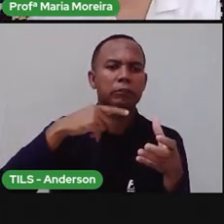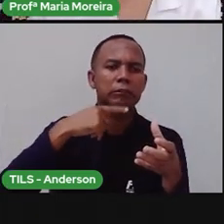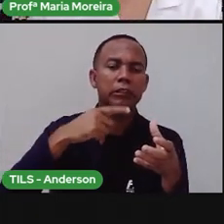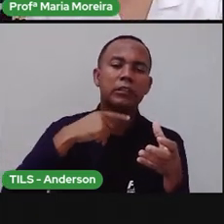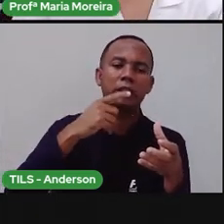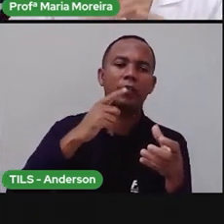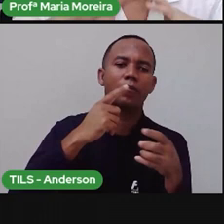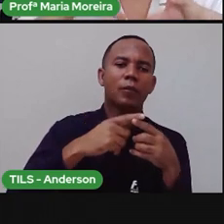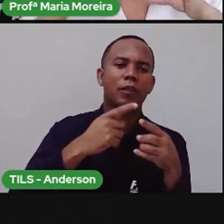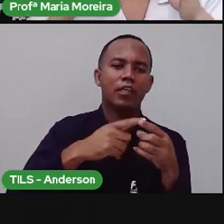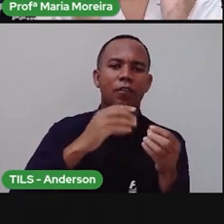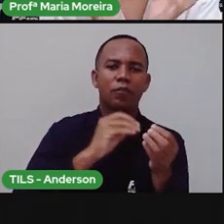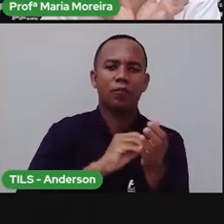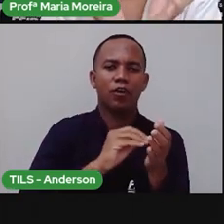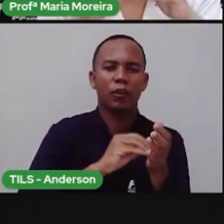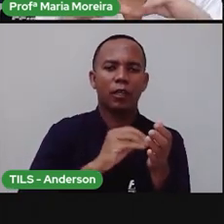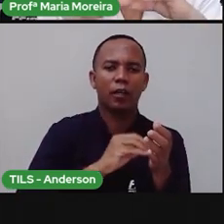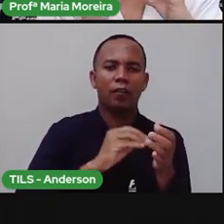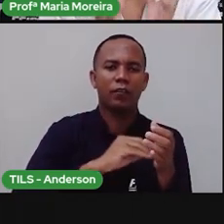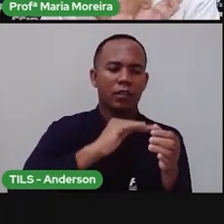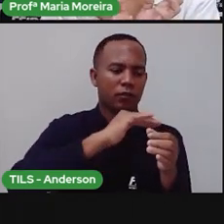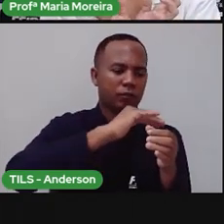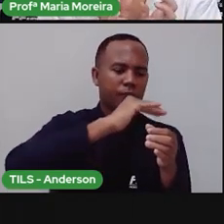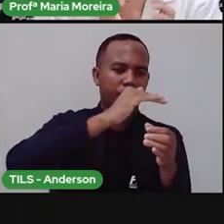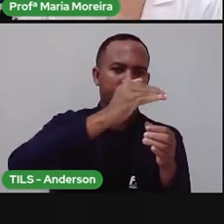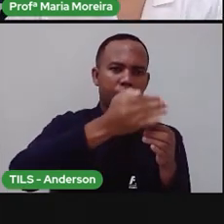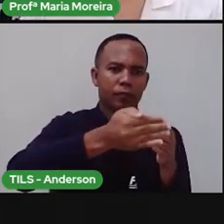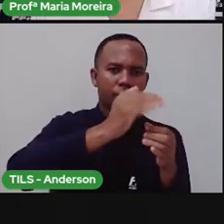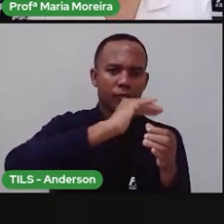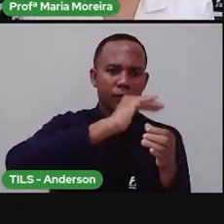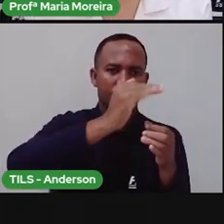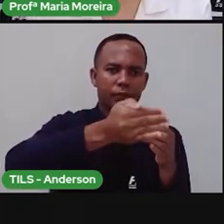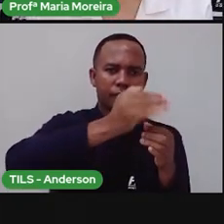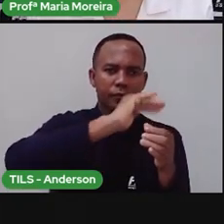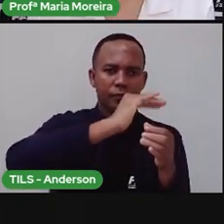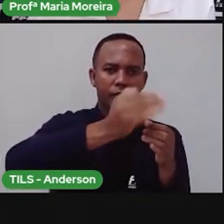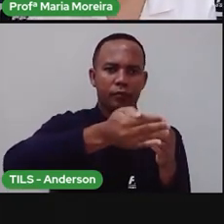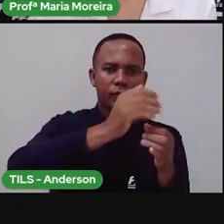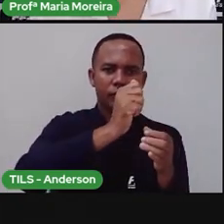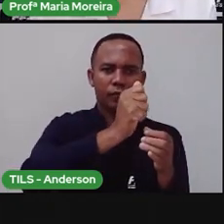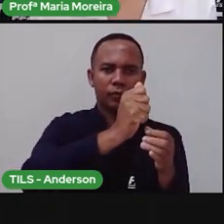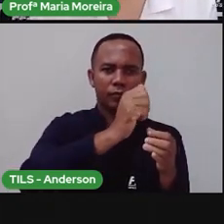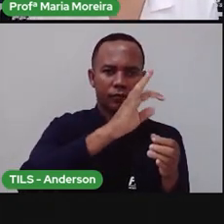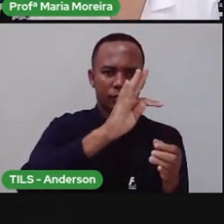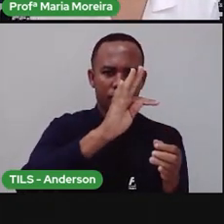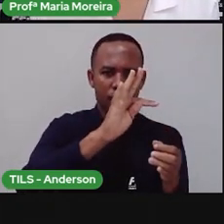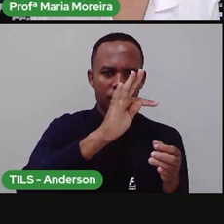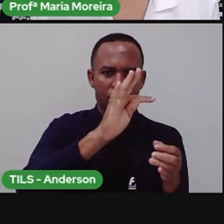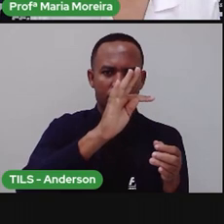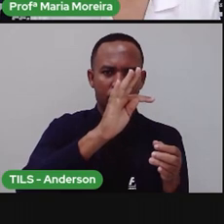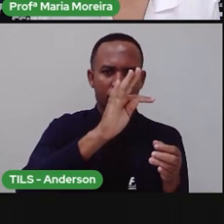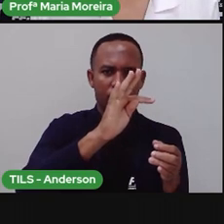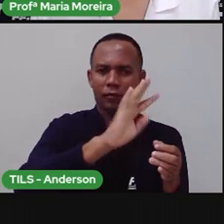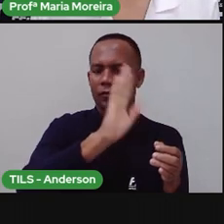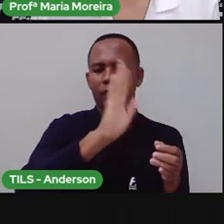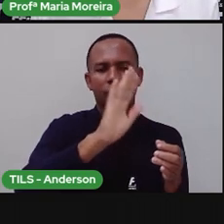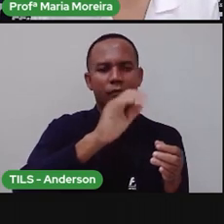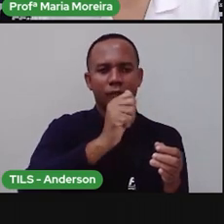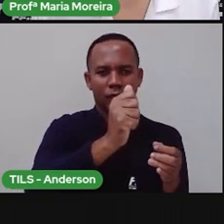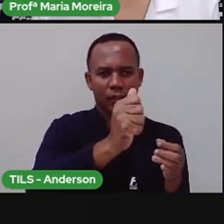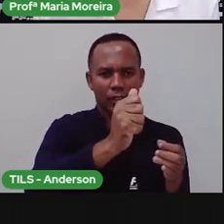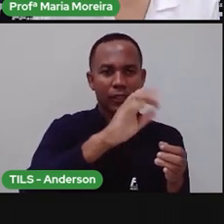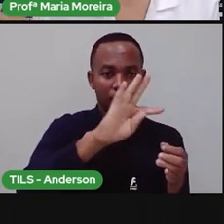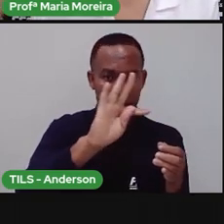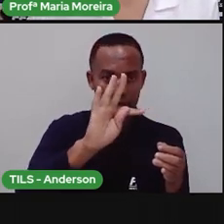aguentar. Então, essa atmosfera, ela age como uma proteção, tá? E evita que fragmentos